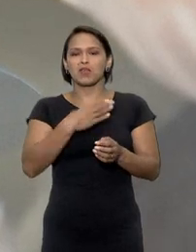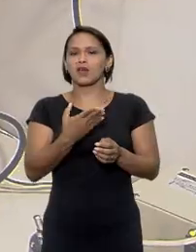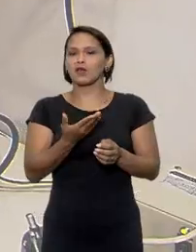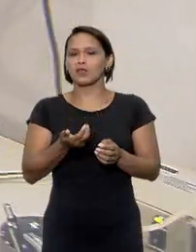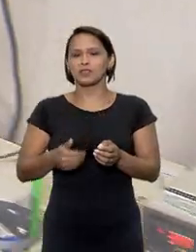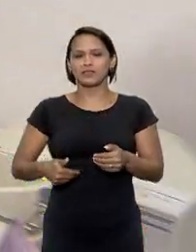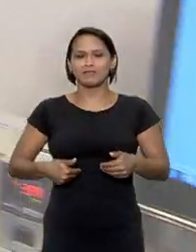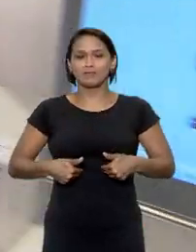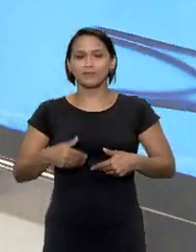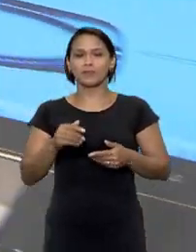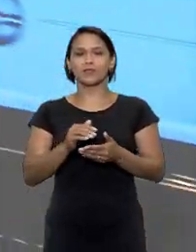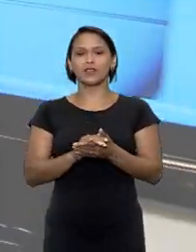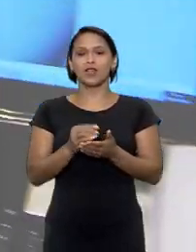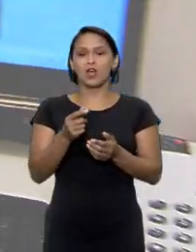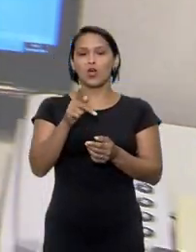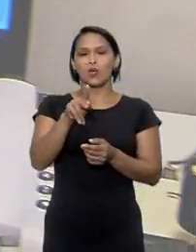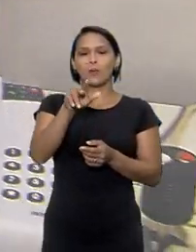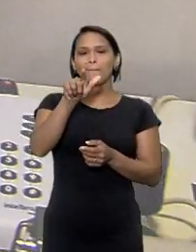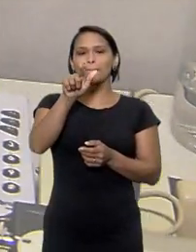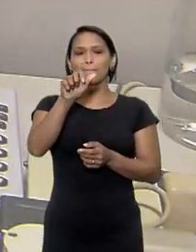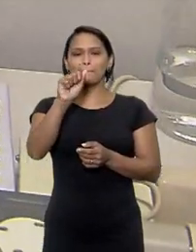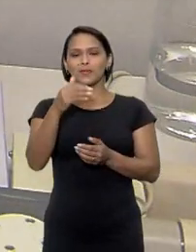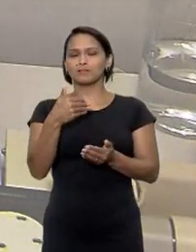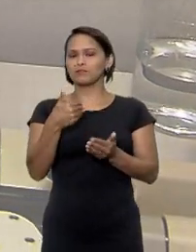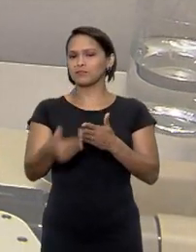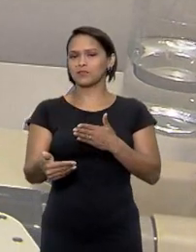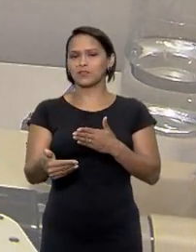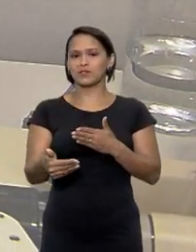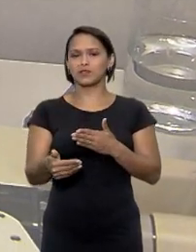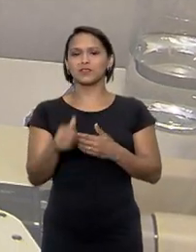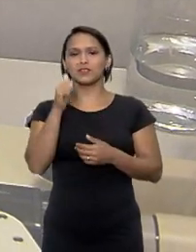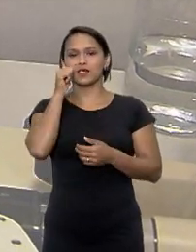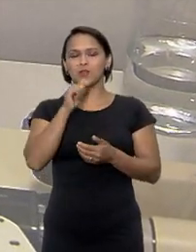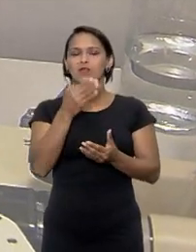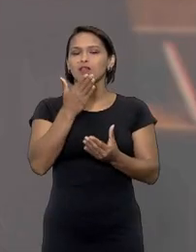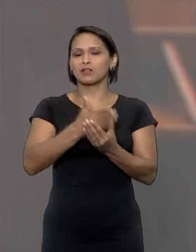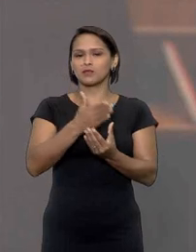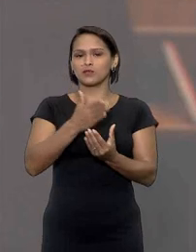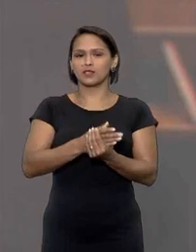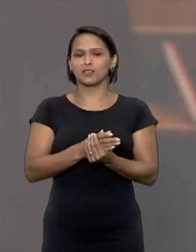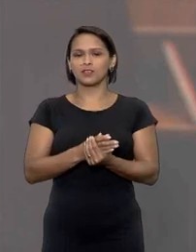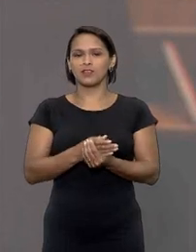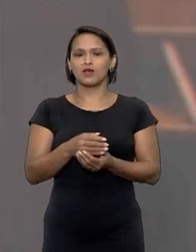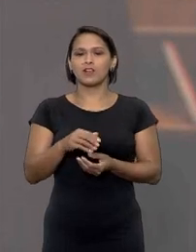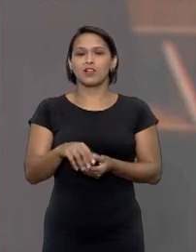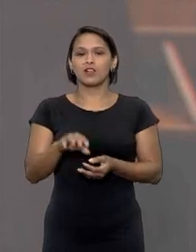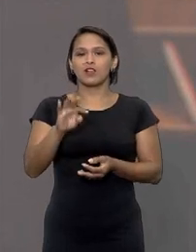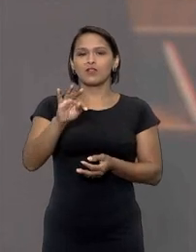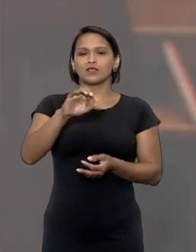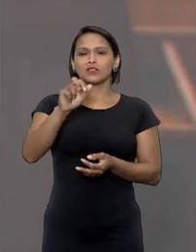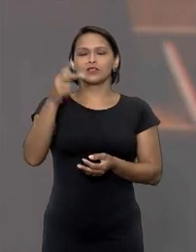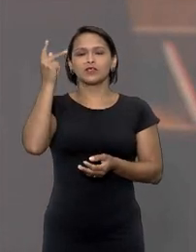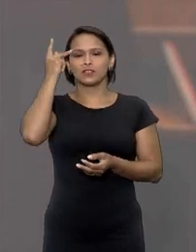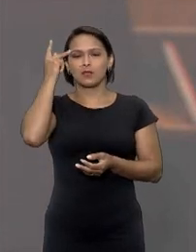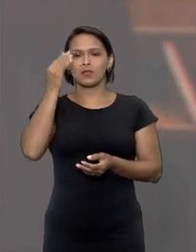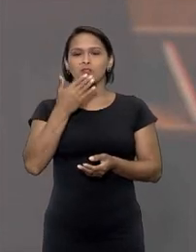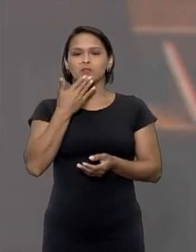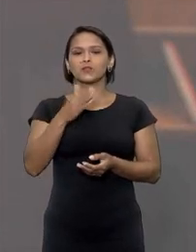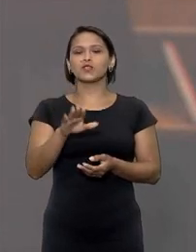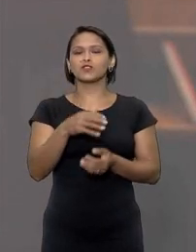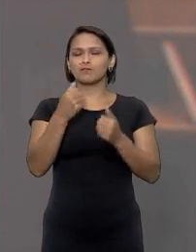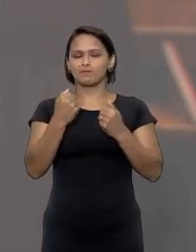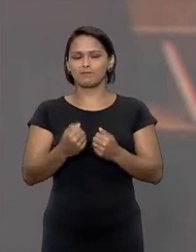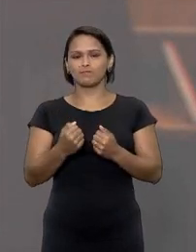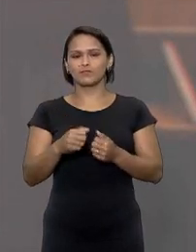natural o plano de saúde negou a cobertura para o procedimento e a mulher entrou na justiça no tribunal de justiça de São Paulo o pedido dela foi